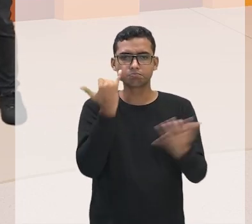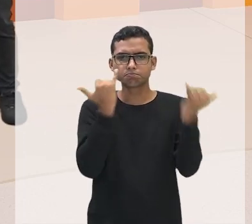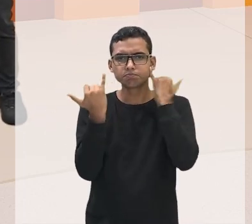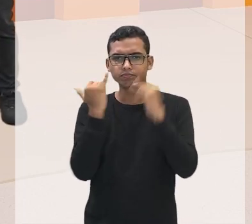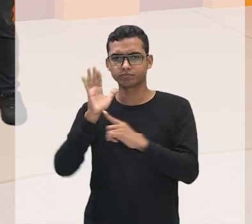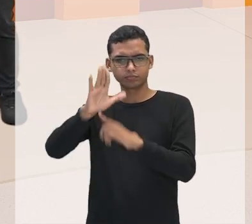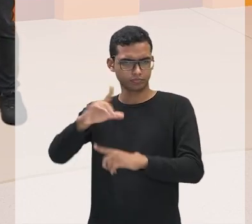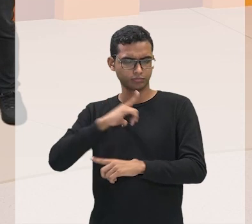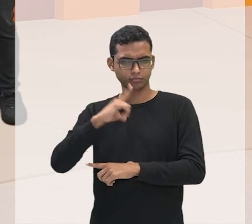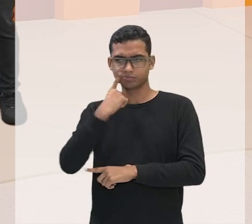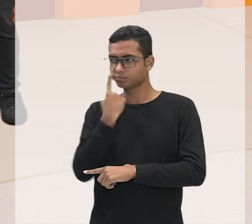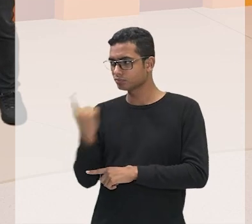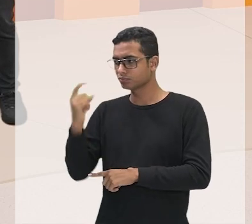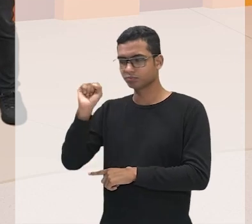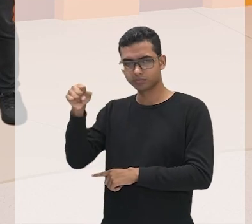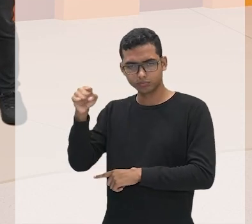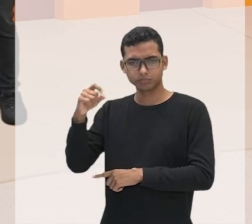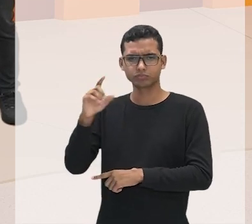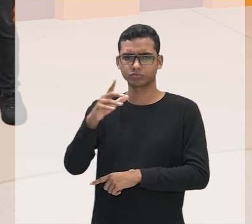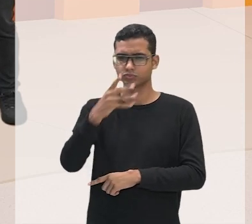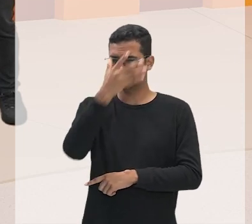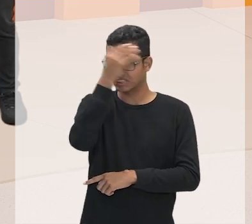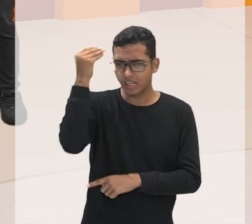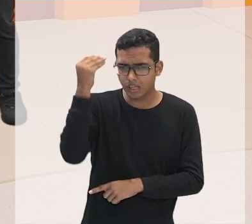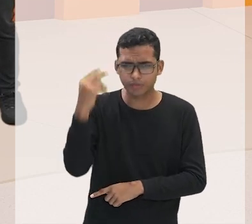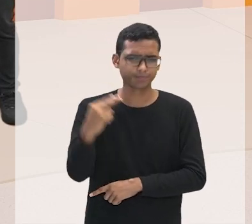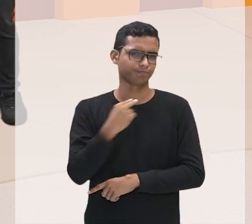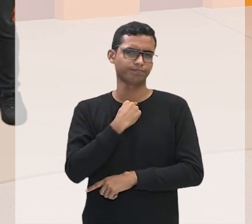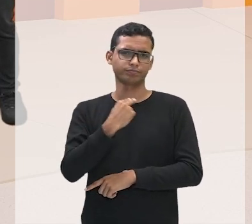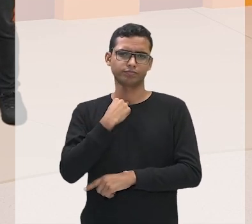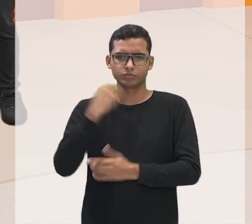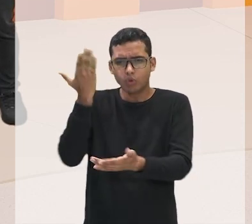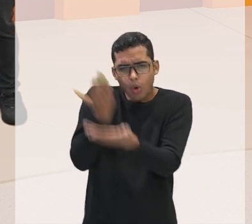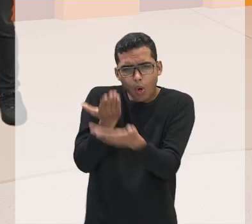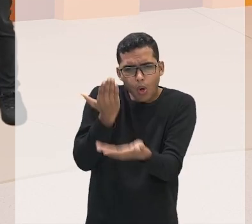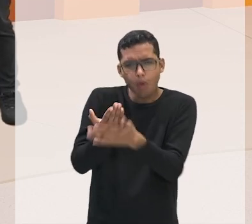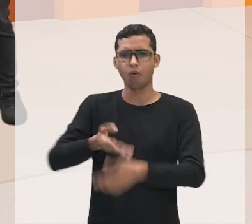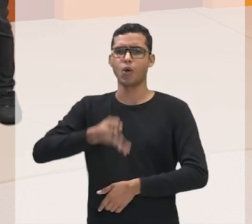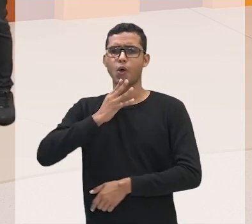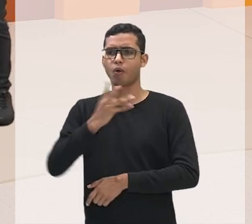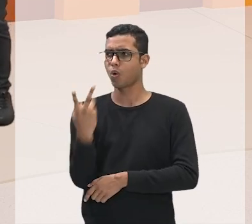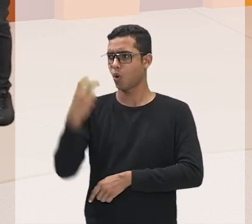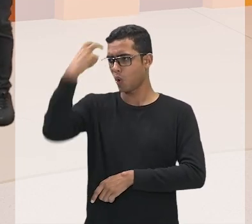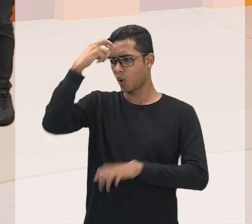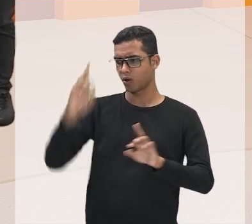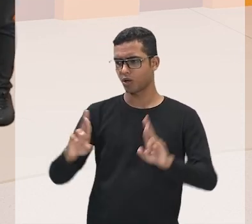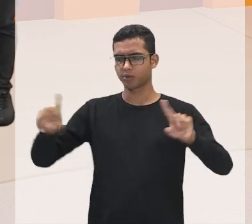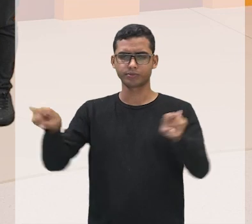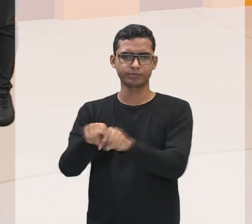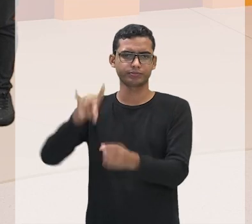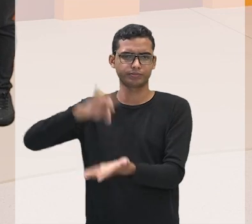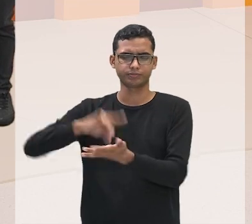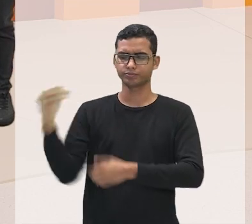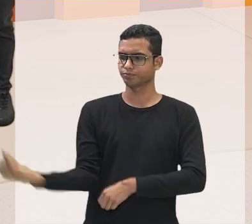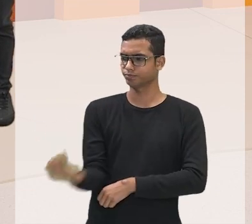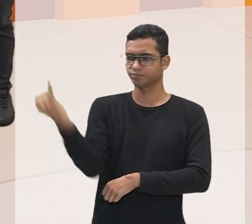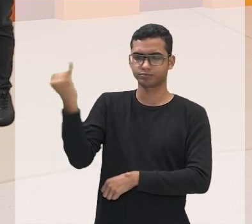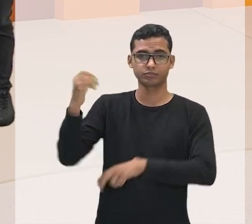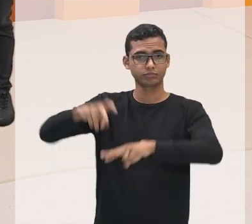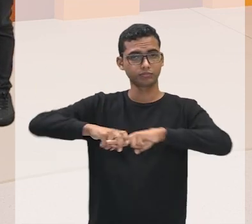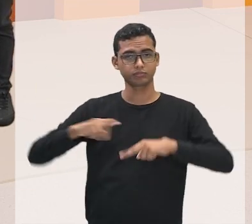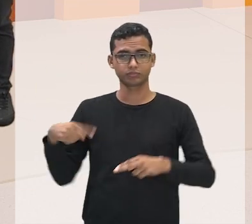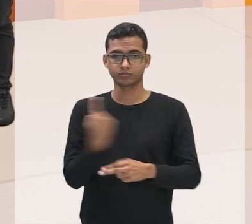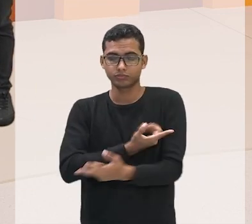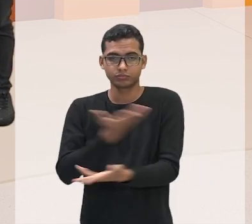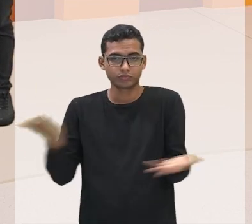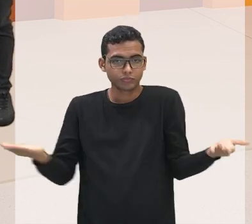sabe, a gente não pode esquecer que você estudar, conhecer, conhecer culturas diferentes é sempre muito importante. É por isso que agora,